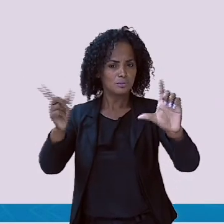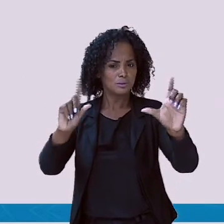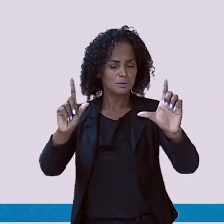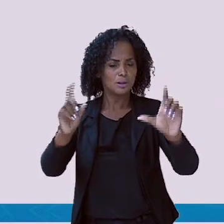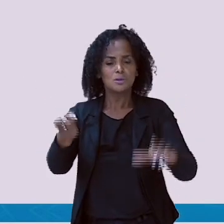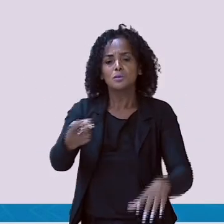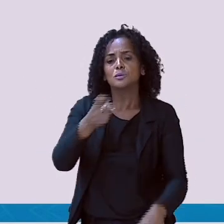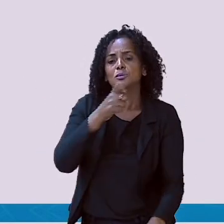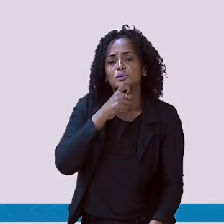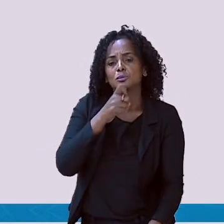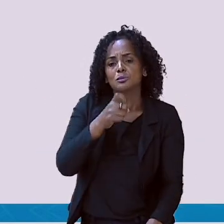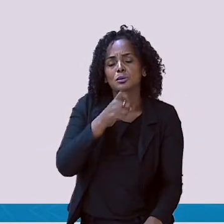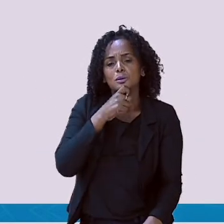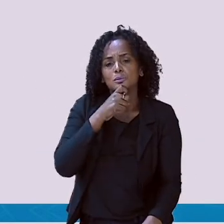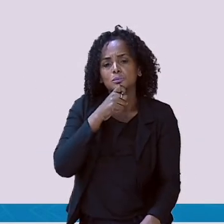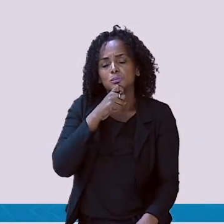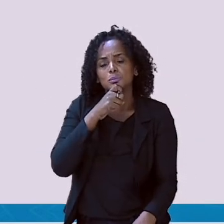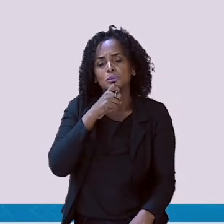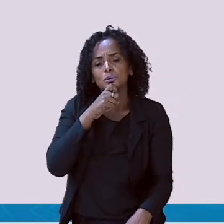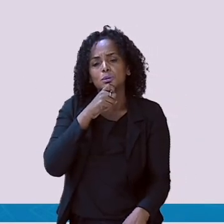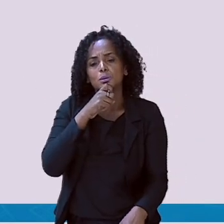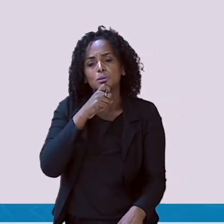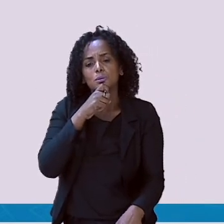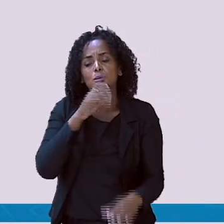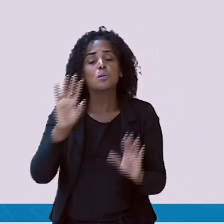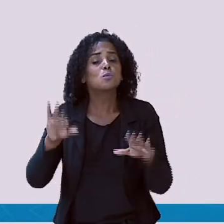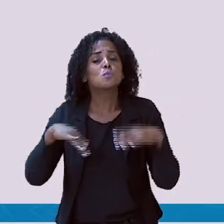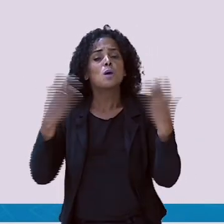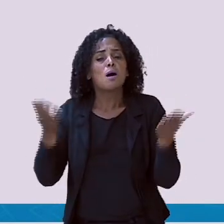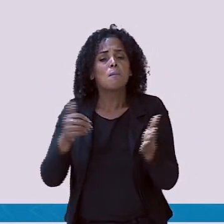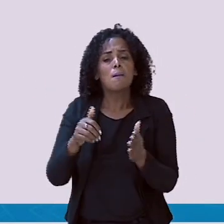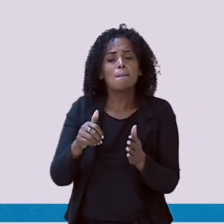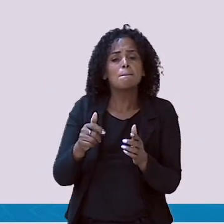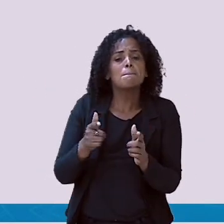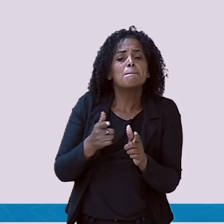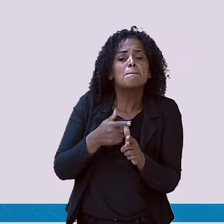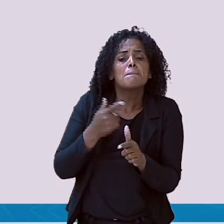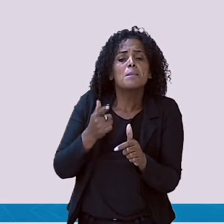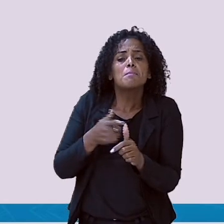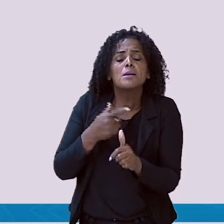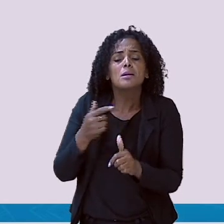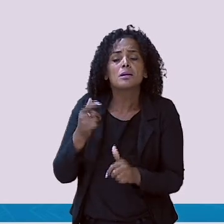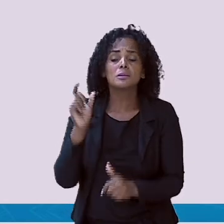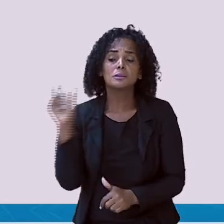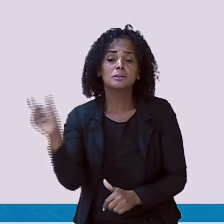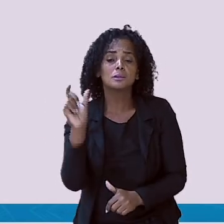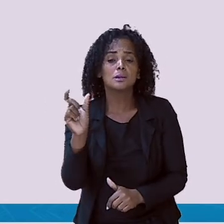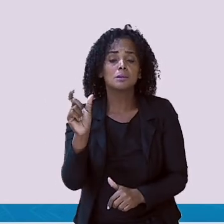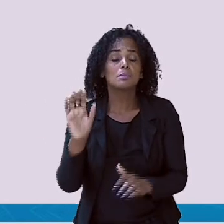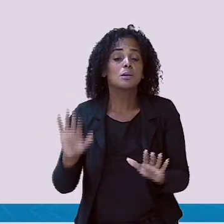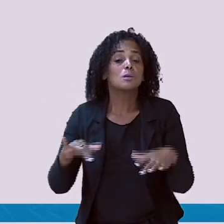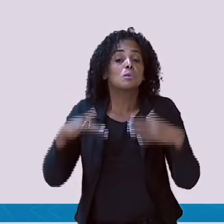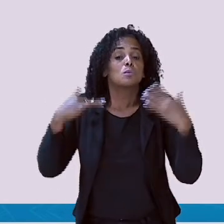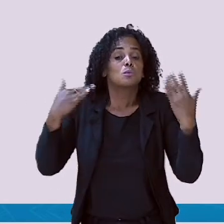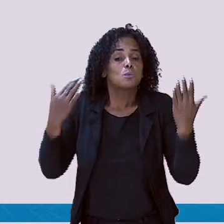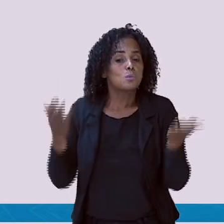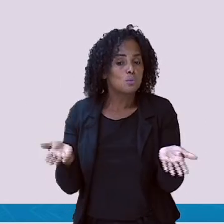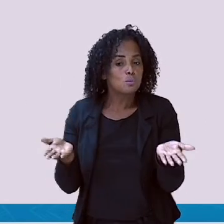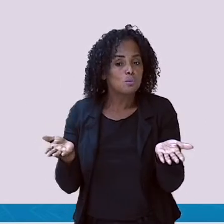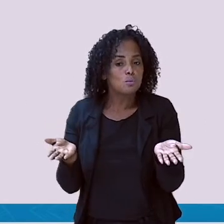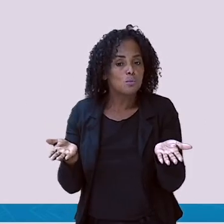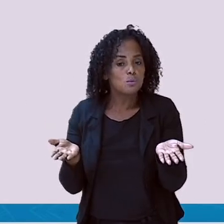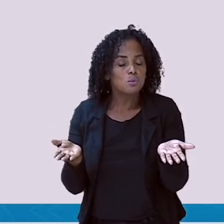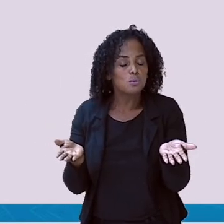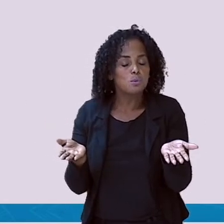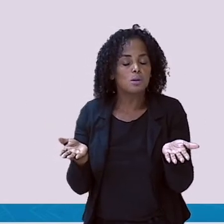Tomada. Olha a primeira sílaba. Olha o som. Tó. Letra T. Então, a